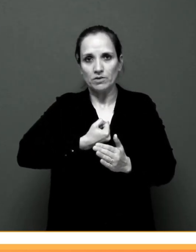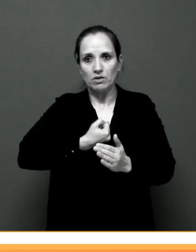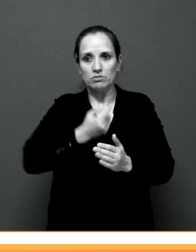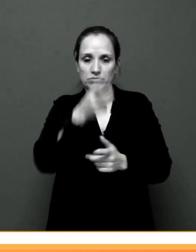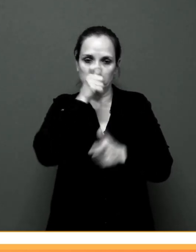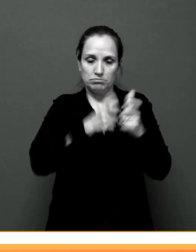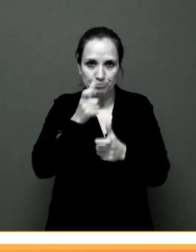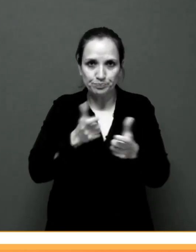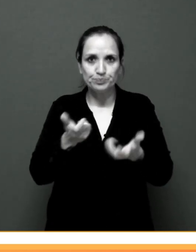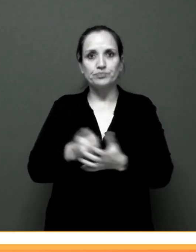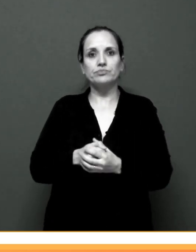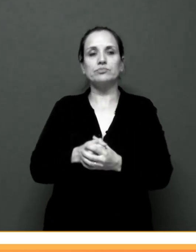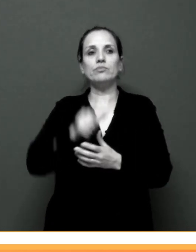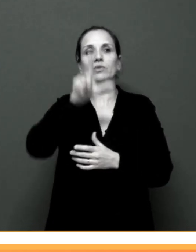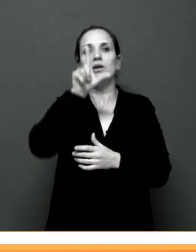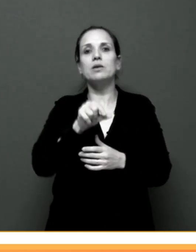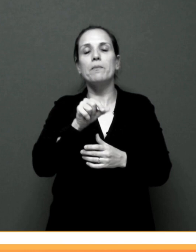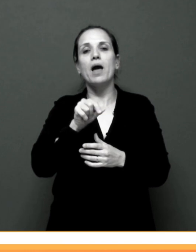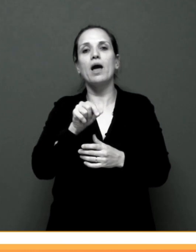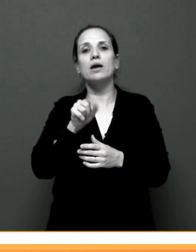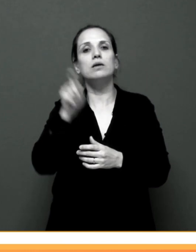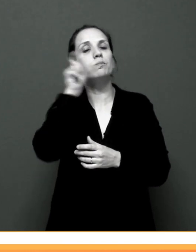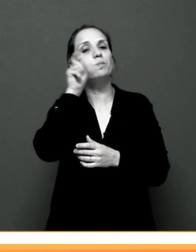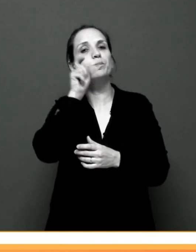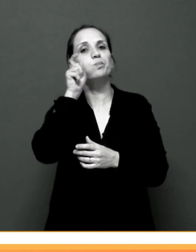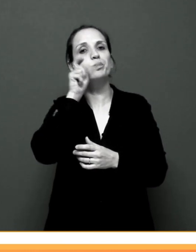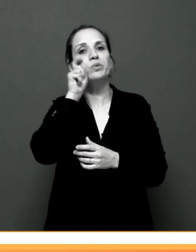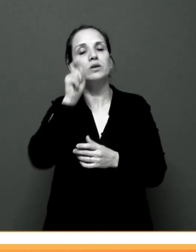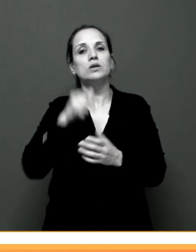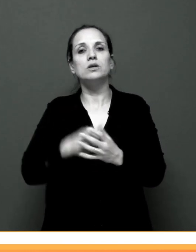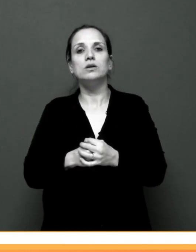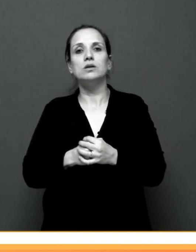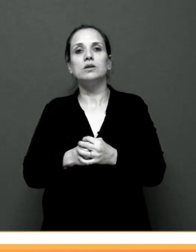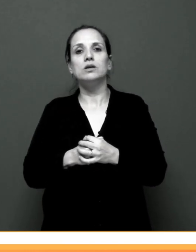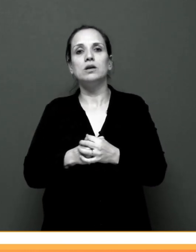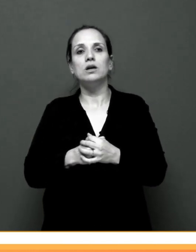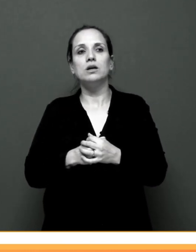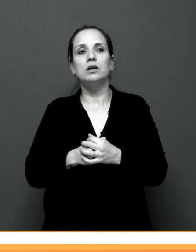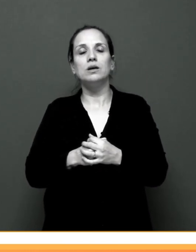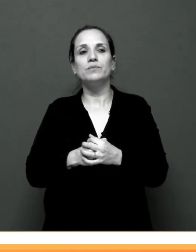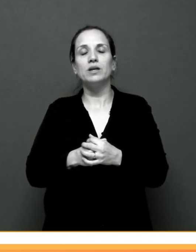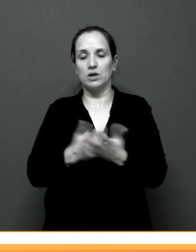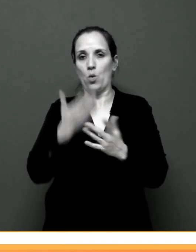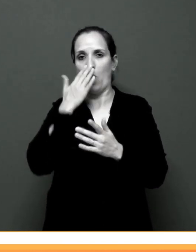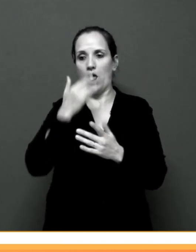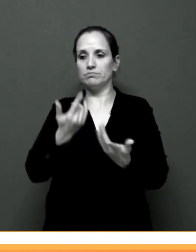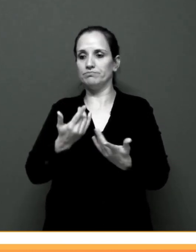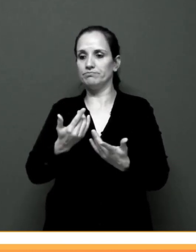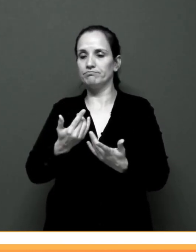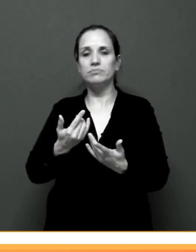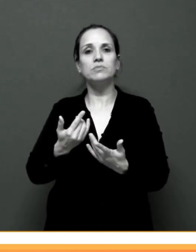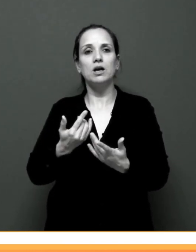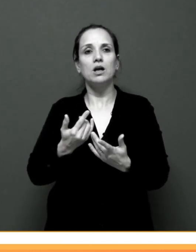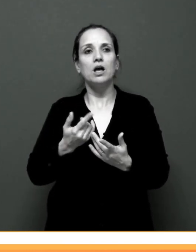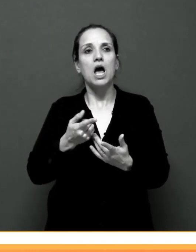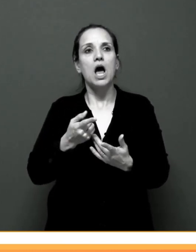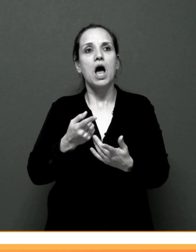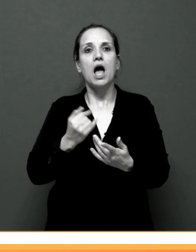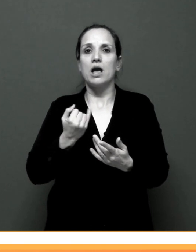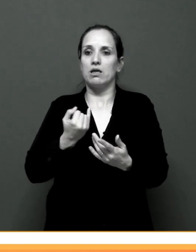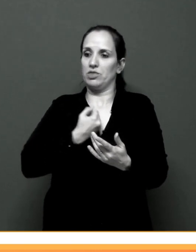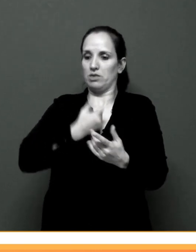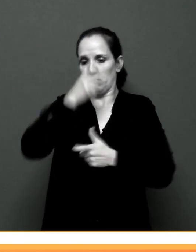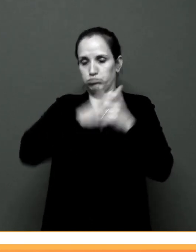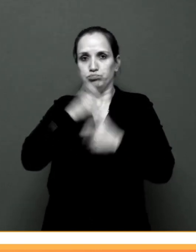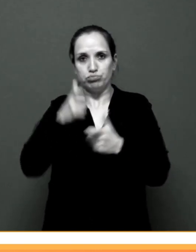paciente. Também, dentro da segurança, a identidade do próprio usuário,